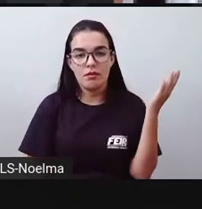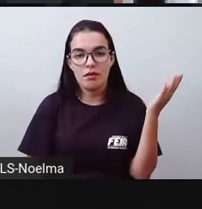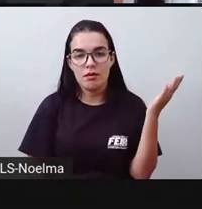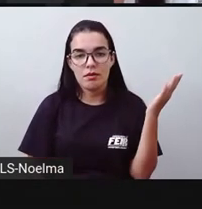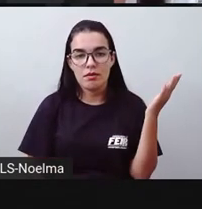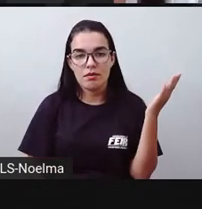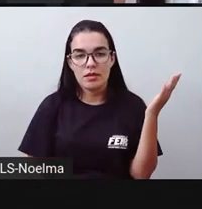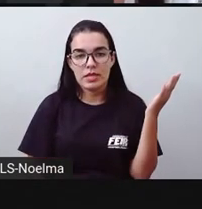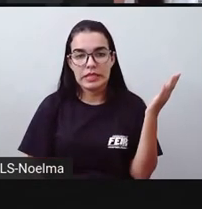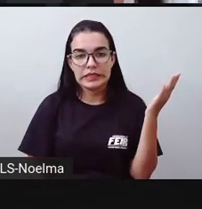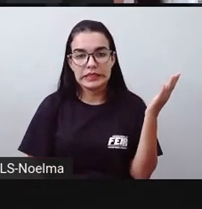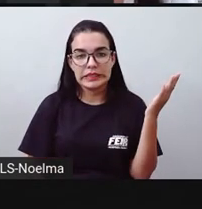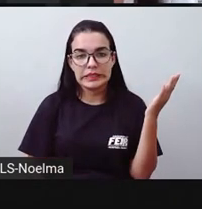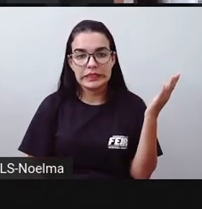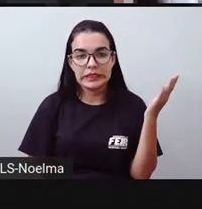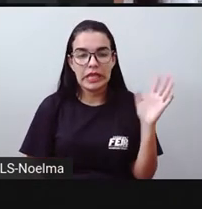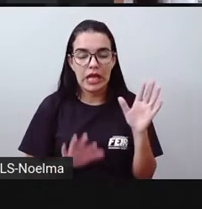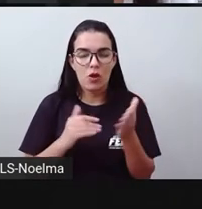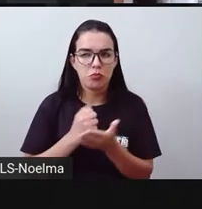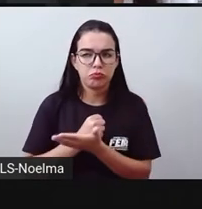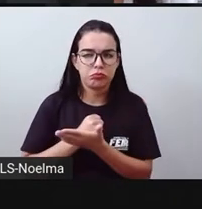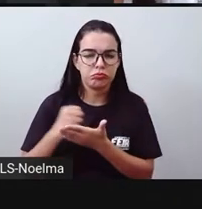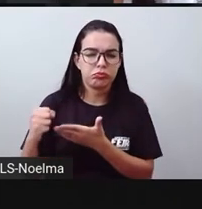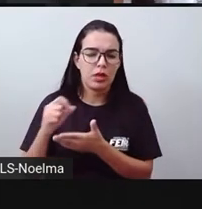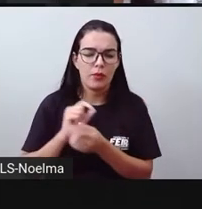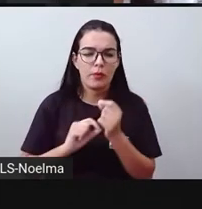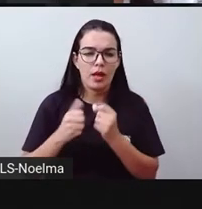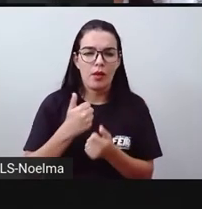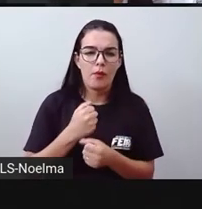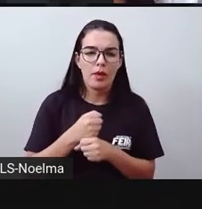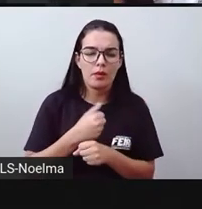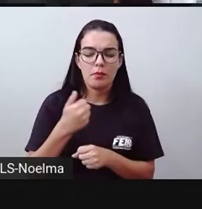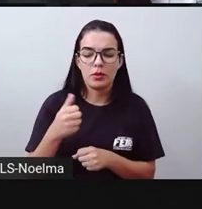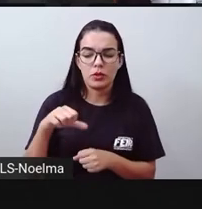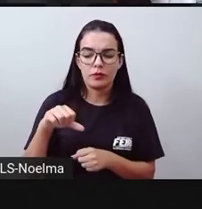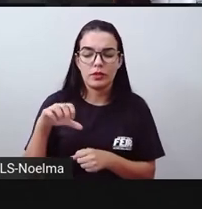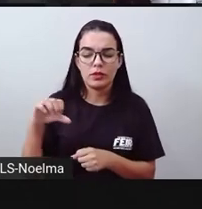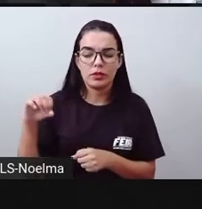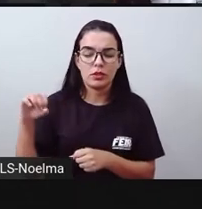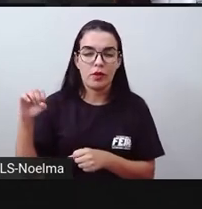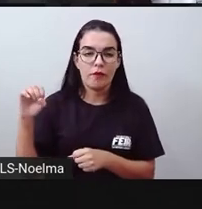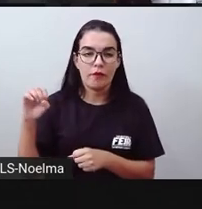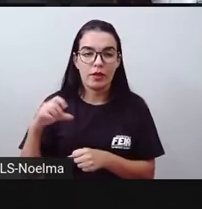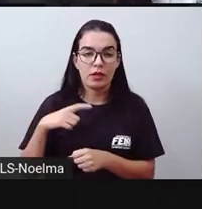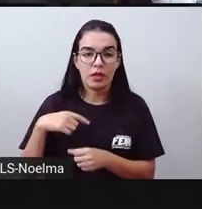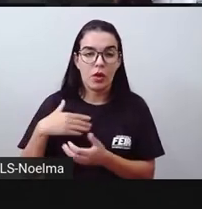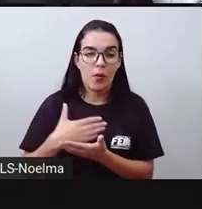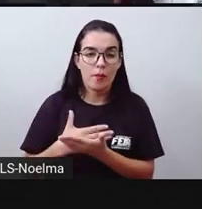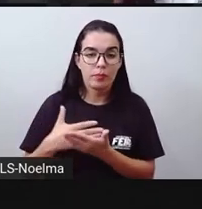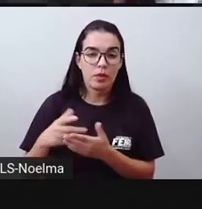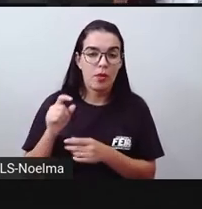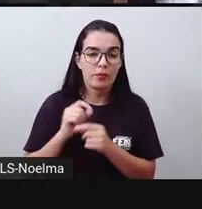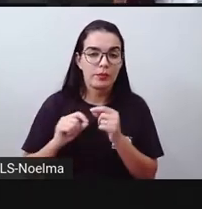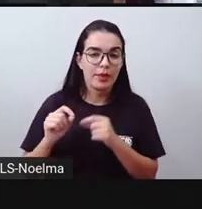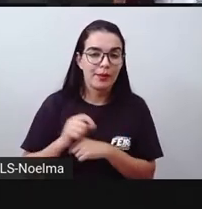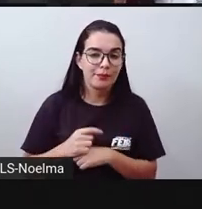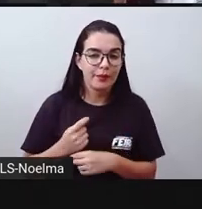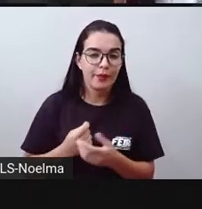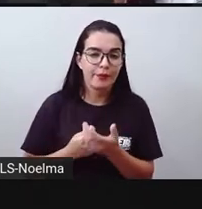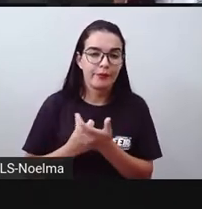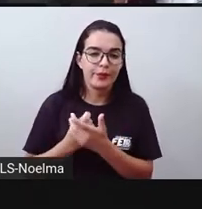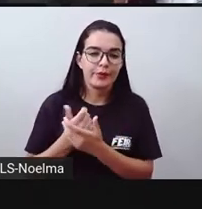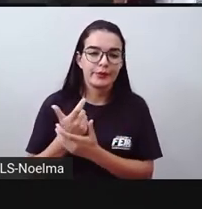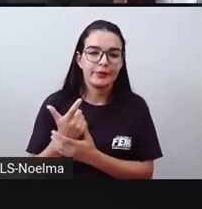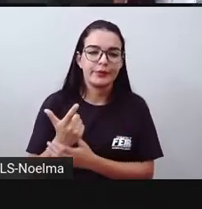Aí, a partir dos anos de 1990, iniciaram-se os processos de privatização das estradas